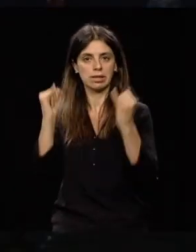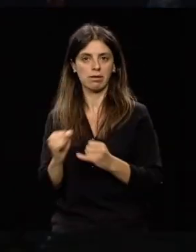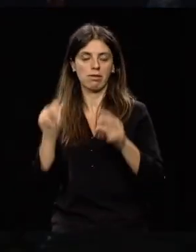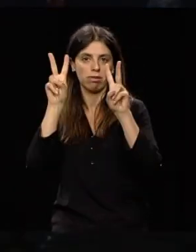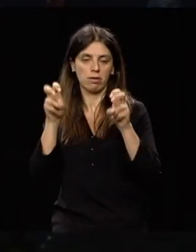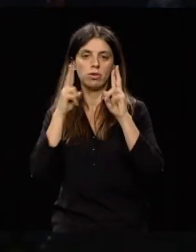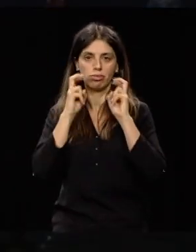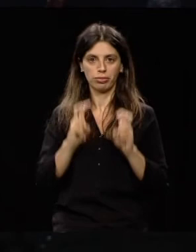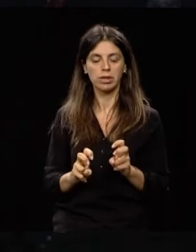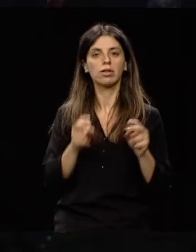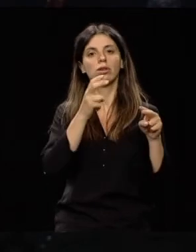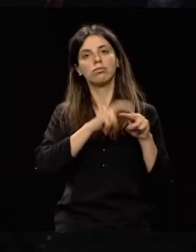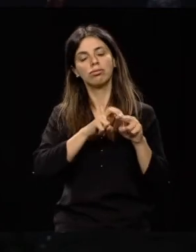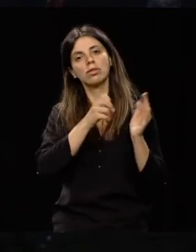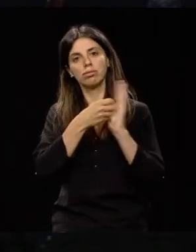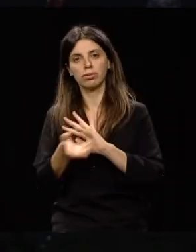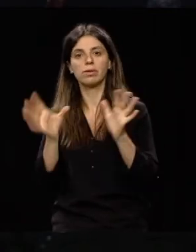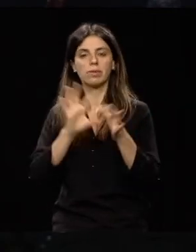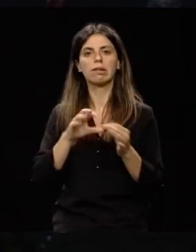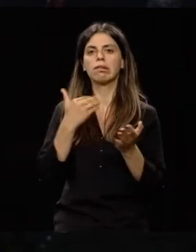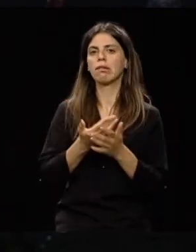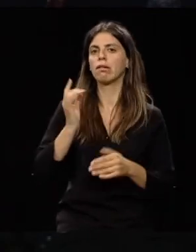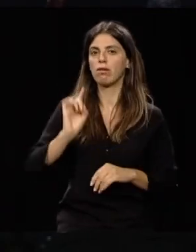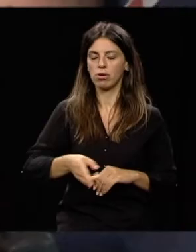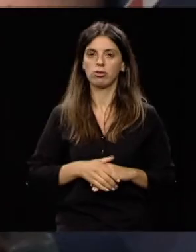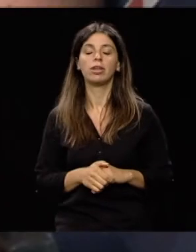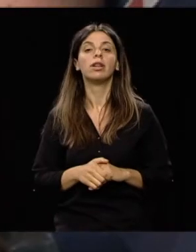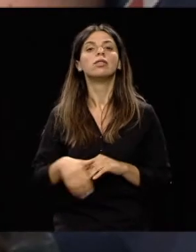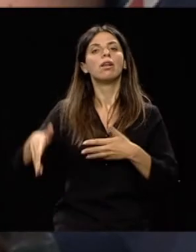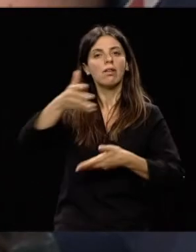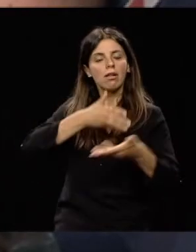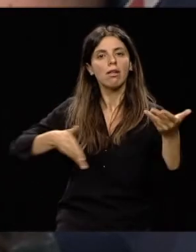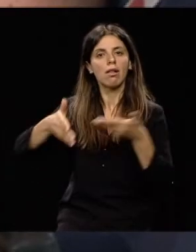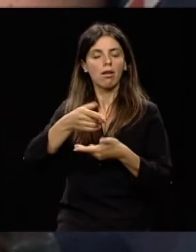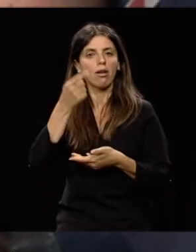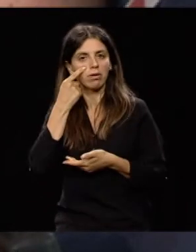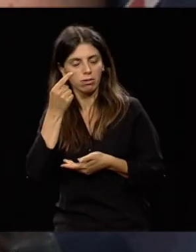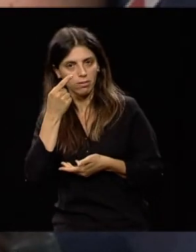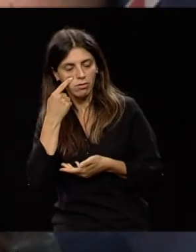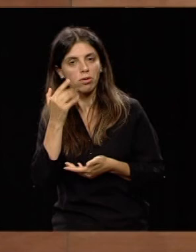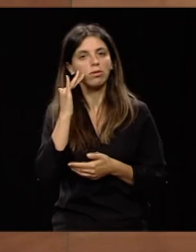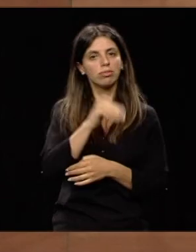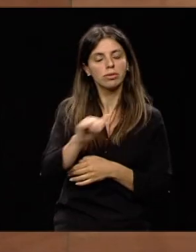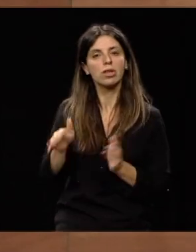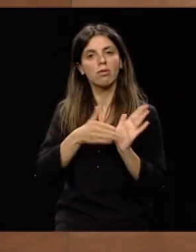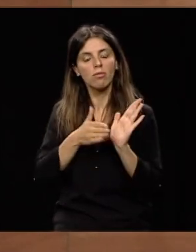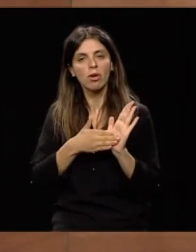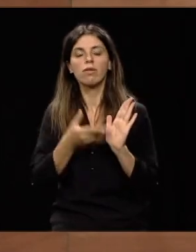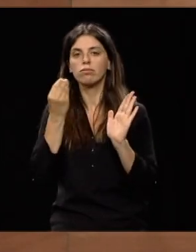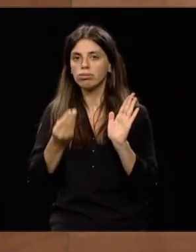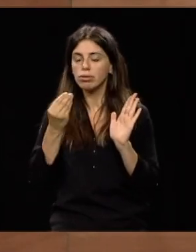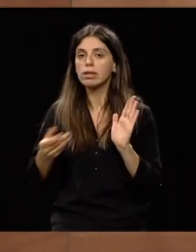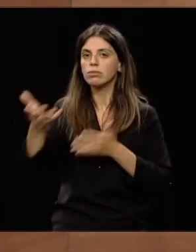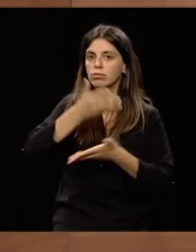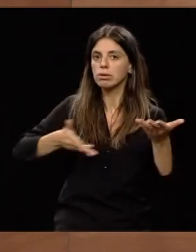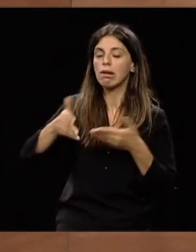Multidisciplinar permitiu a partilha das melhores experiências e evidências científicas nas áreas abordadas,